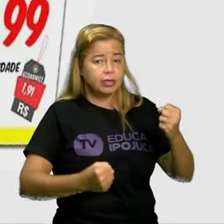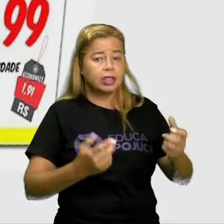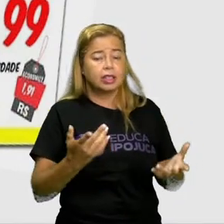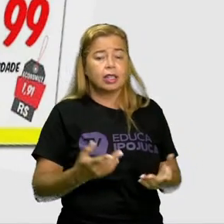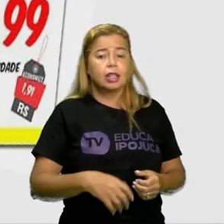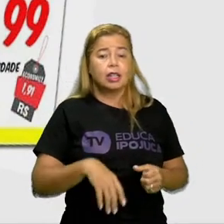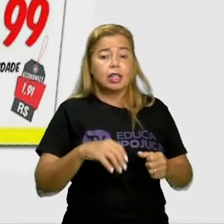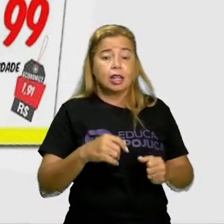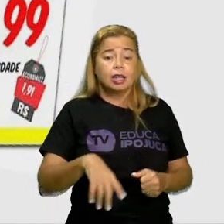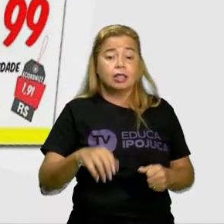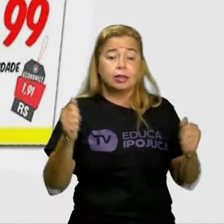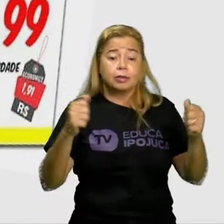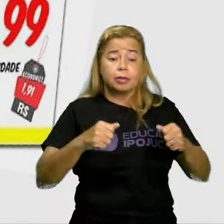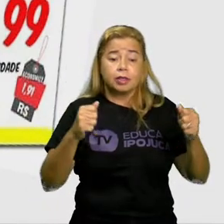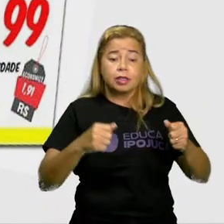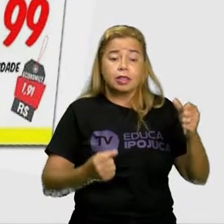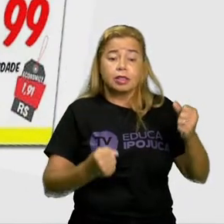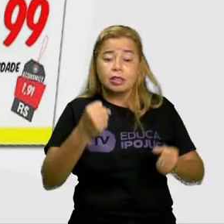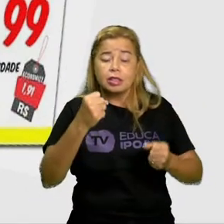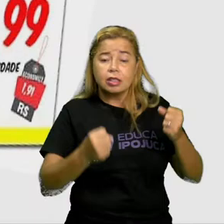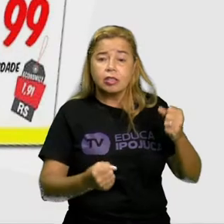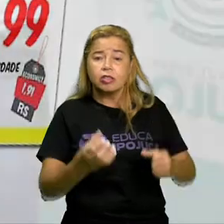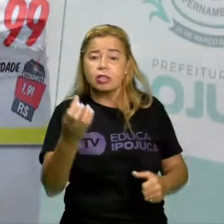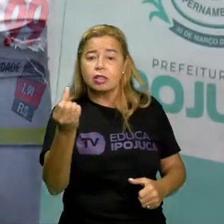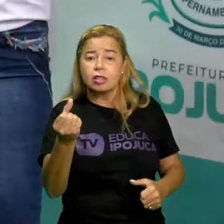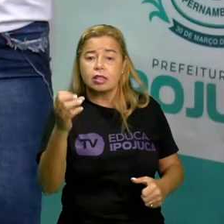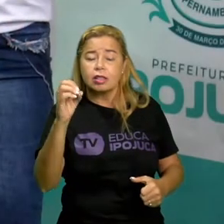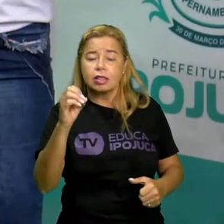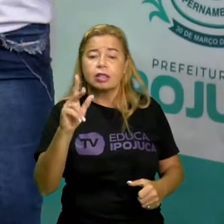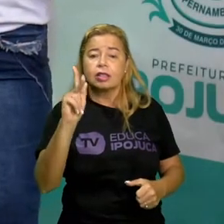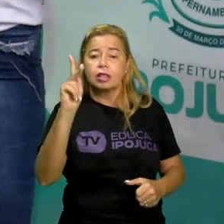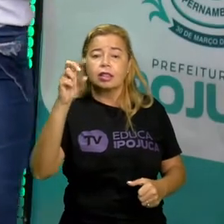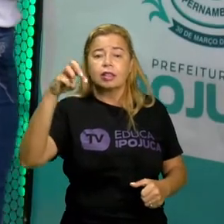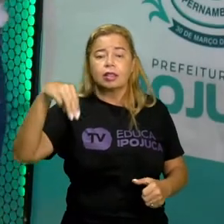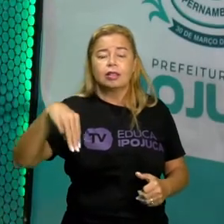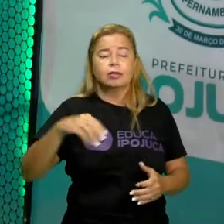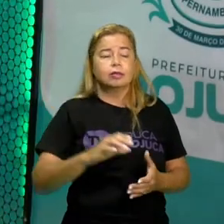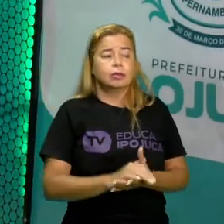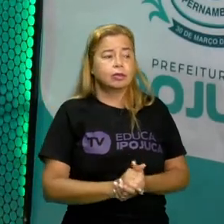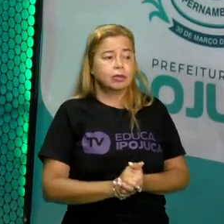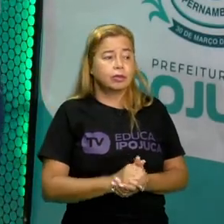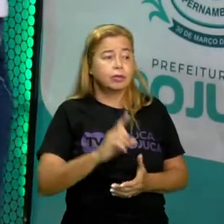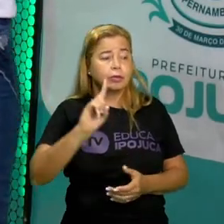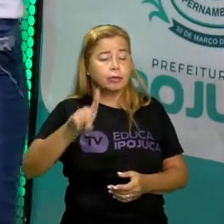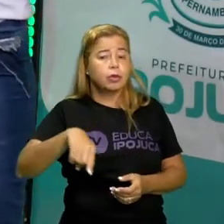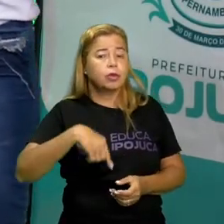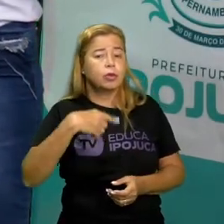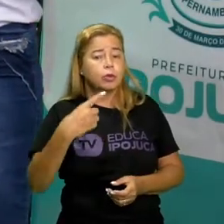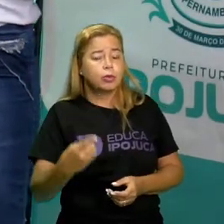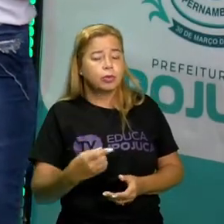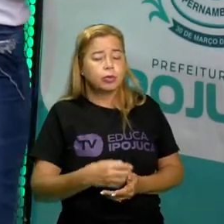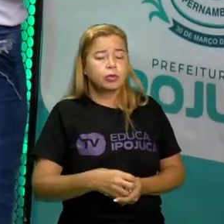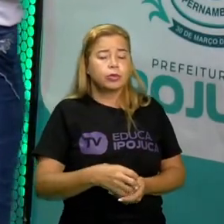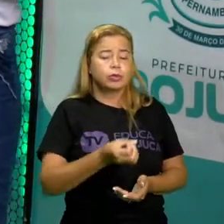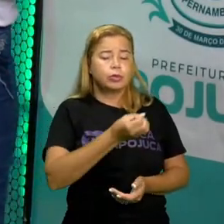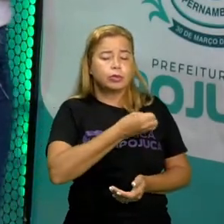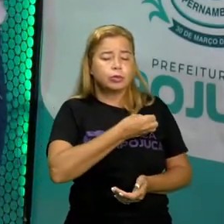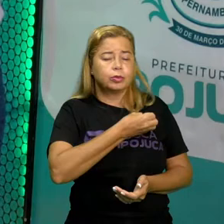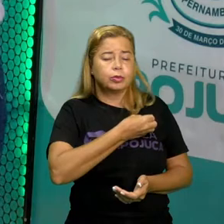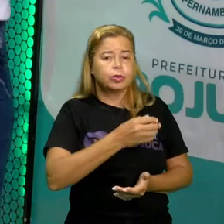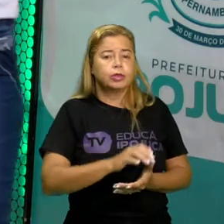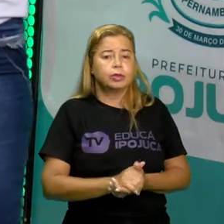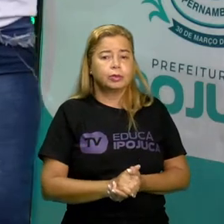ultrapassar 60 km por hora temos aqui também outro exemplo com os números que é